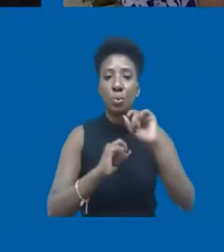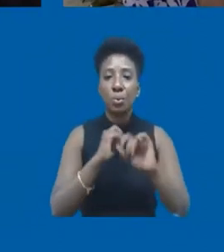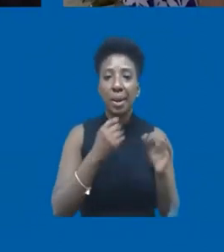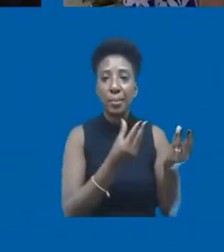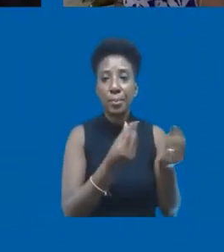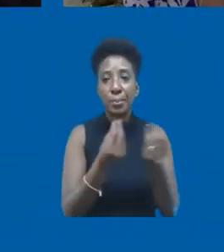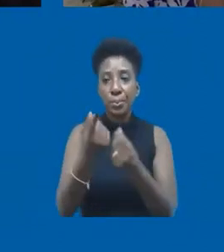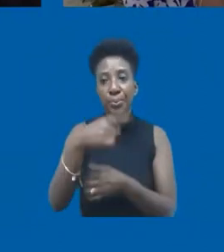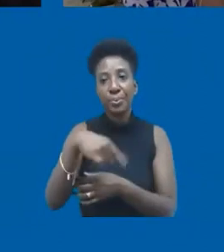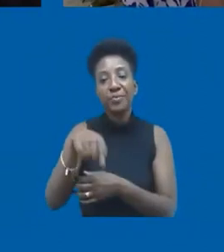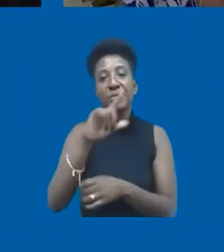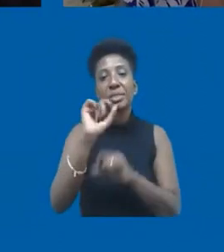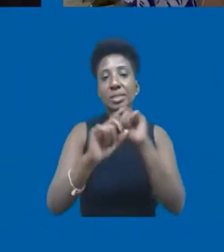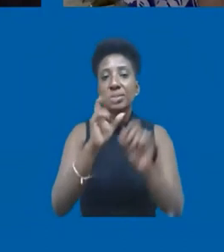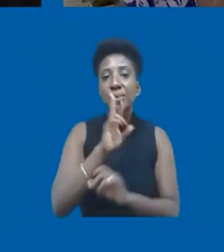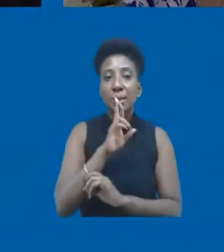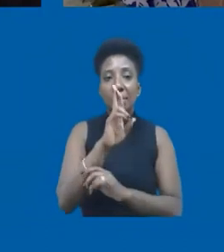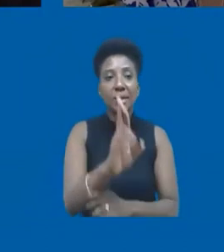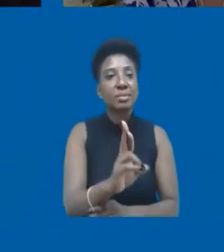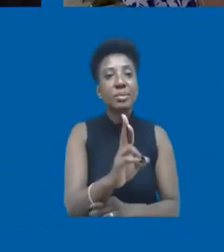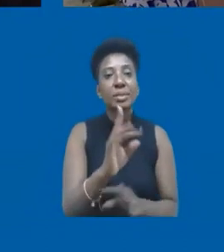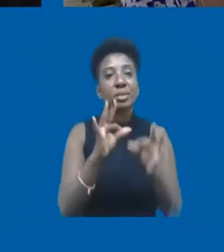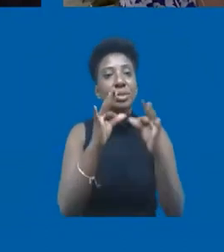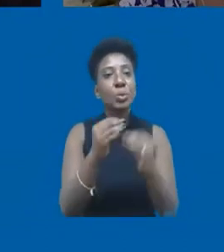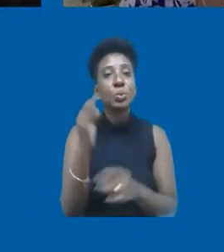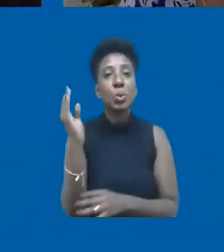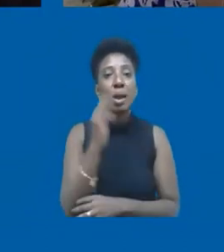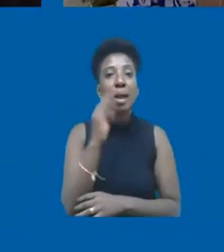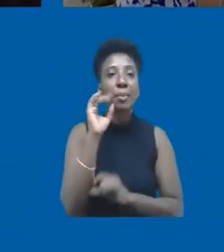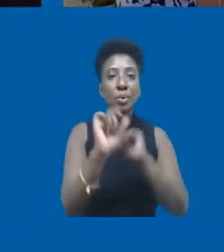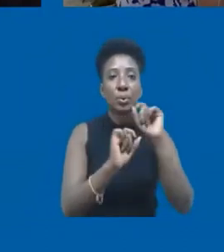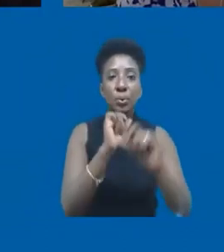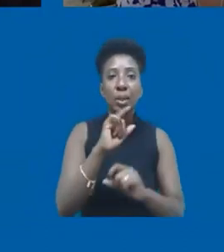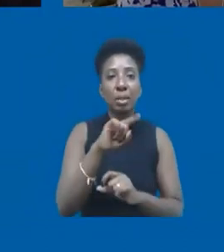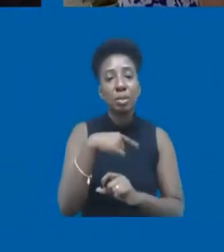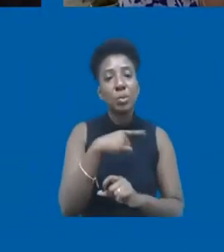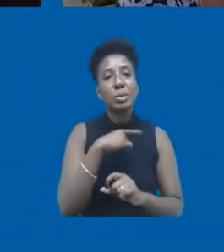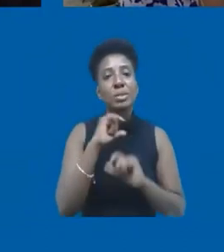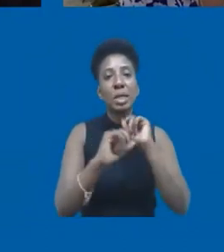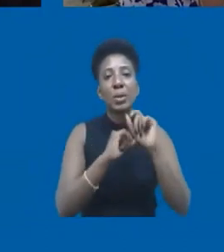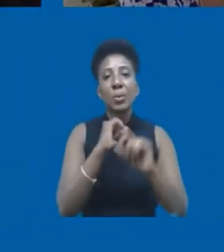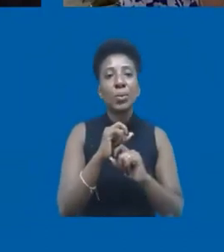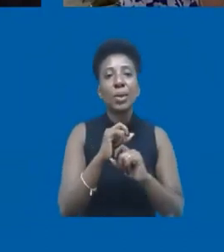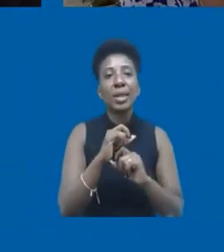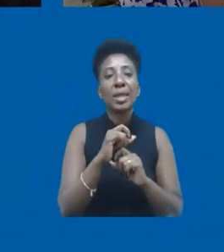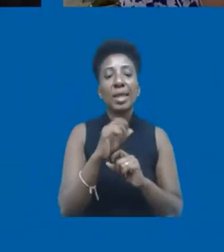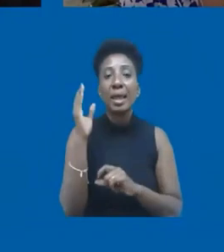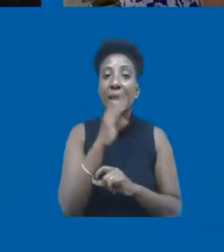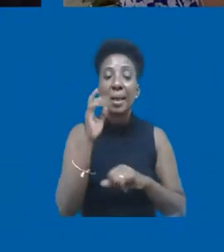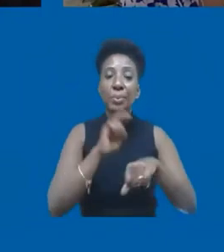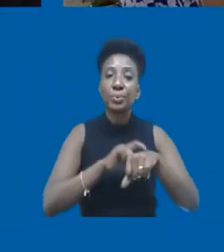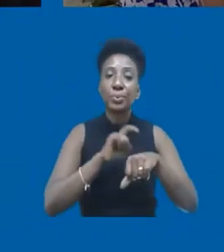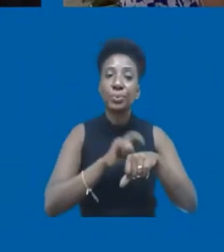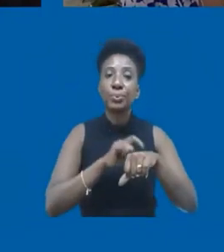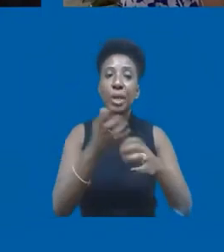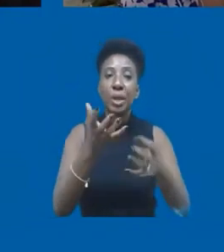que vocês me respondessem, que todos vocês respondessem rapidamente. A gente tem um tempo agora mais corrido. Mas,